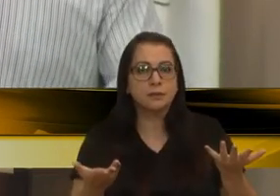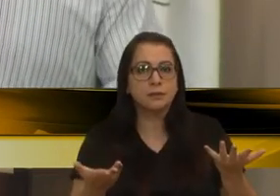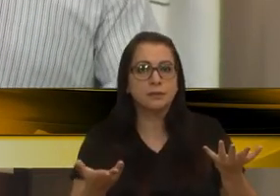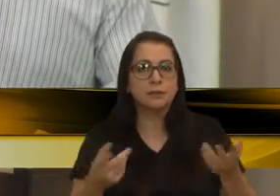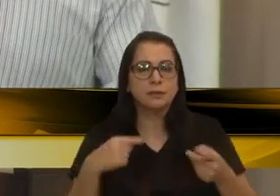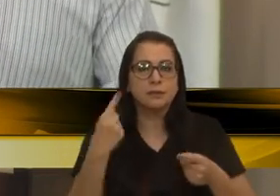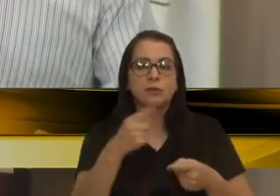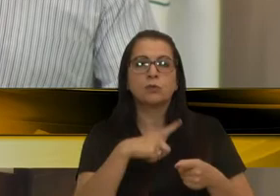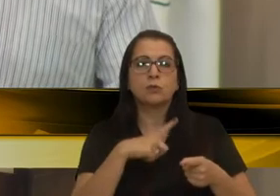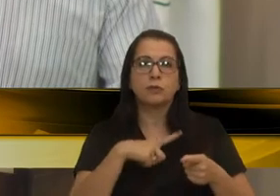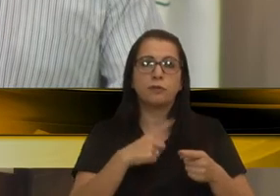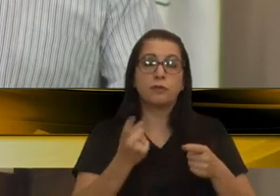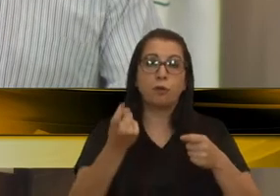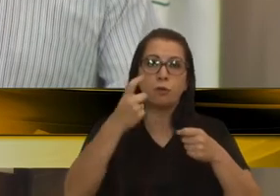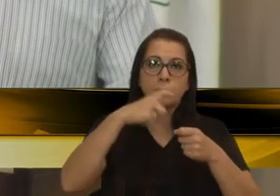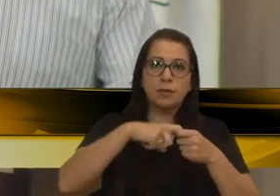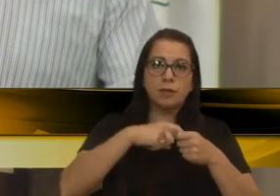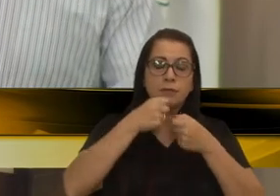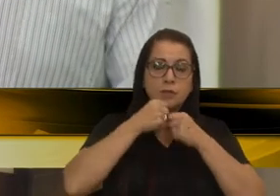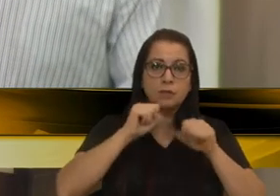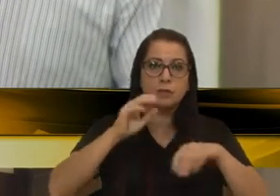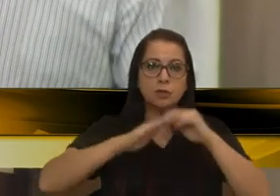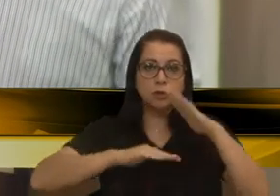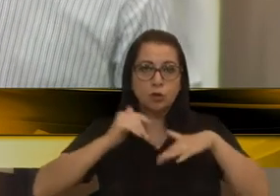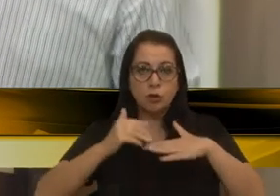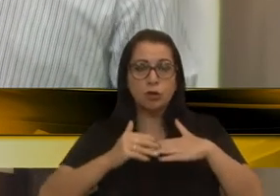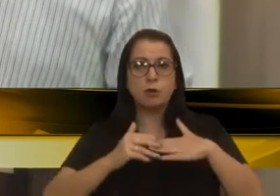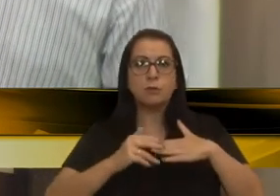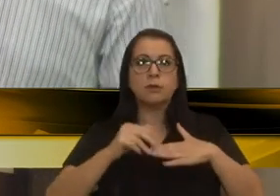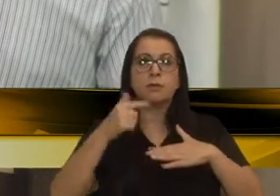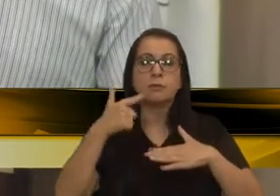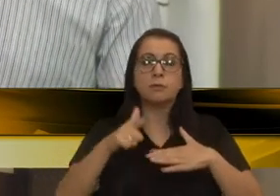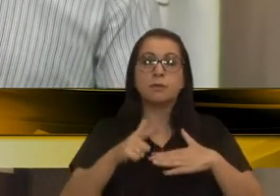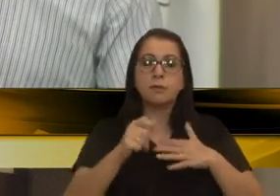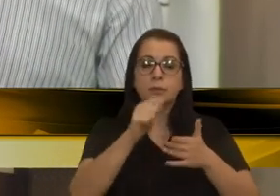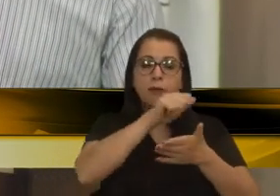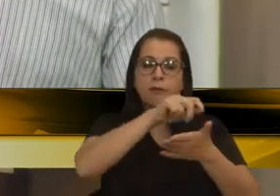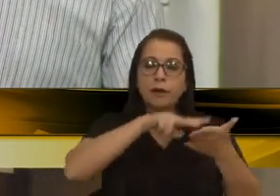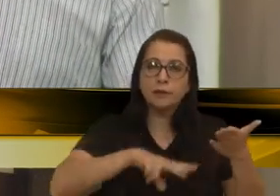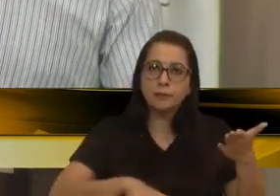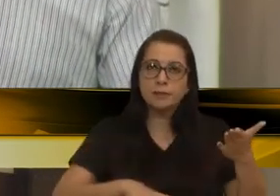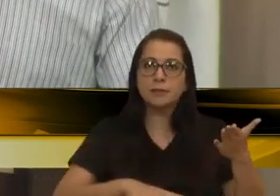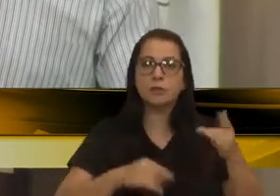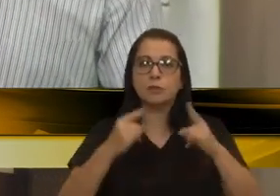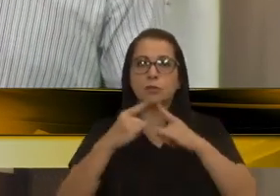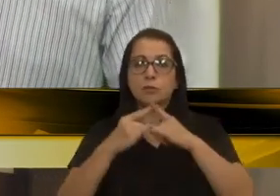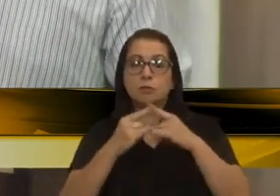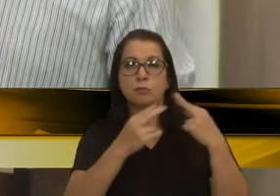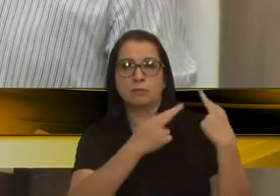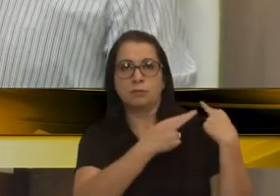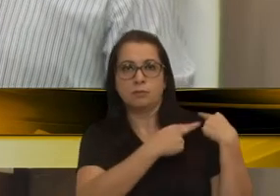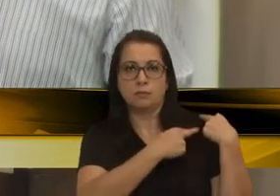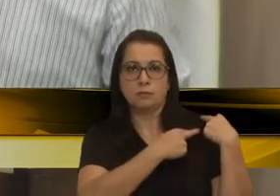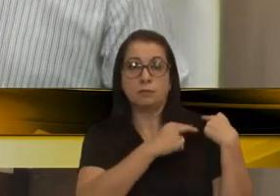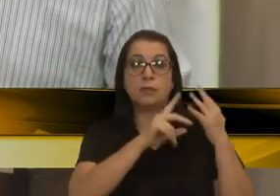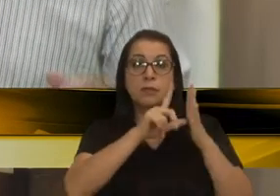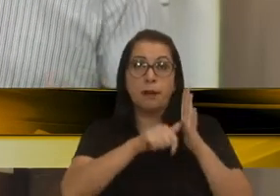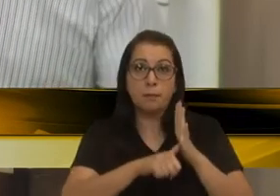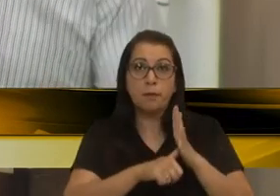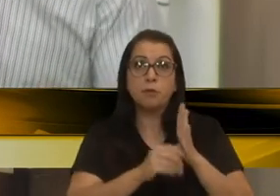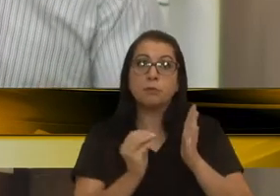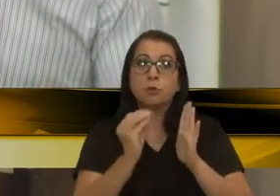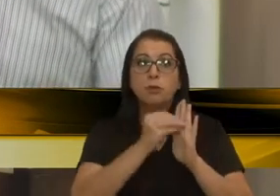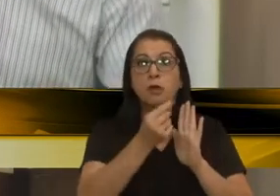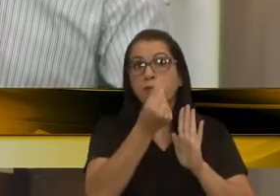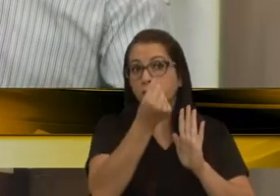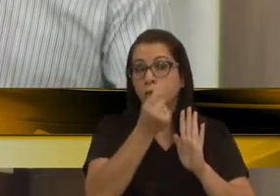trâmite que tem que voltar para a secretaria de obra, passa por uma avaliação nos órgãos responsáveis, para depois estipular